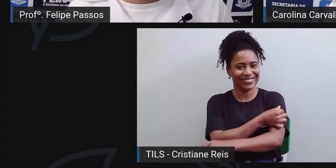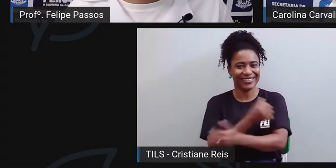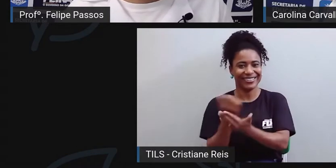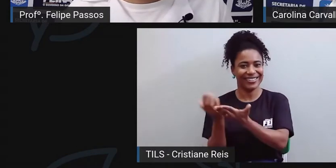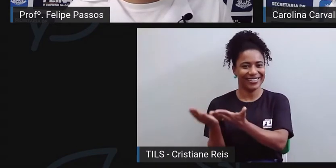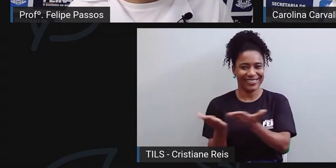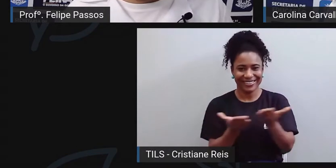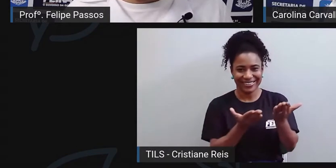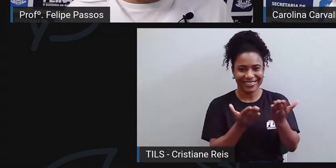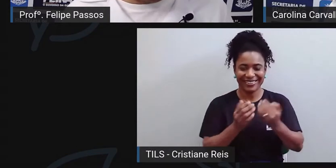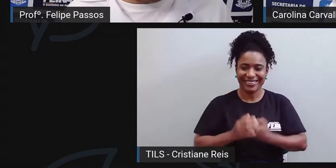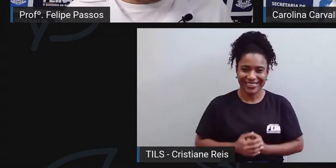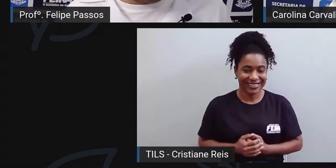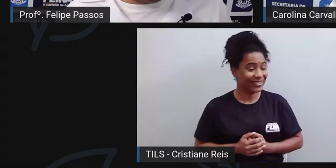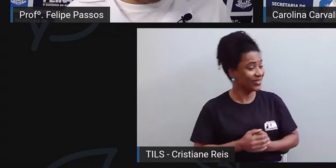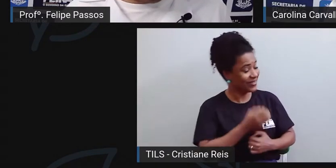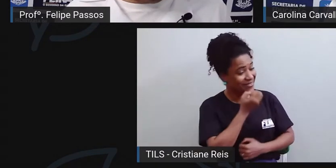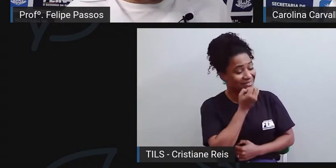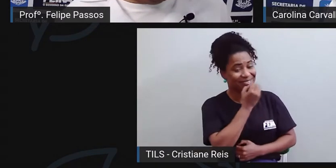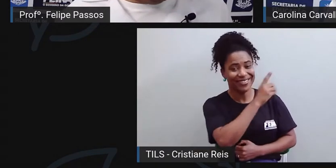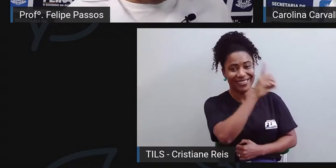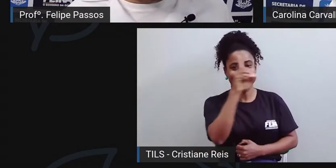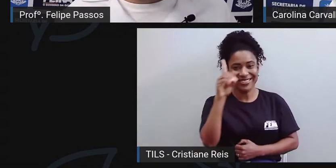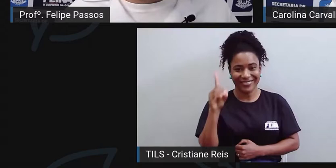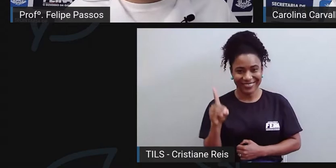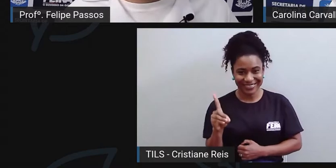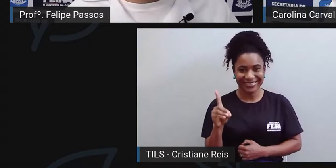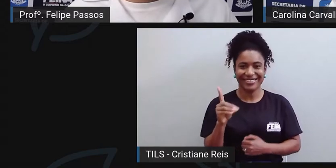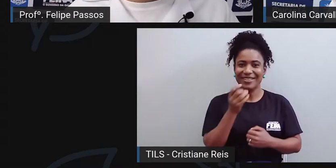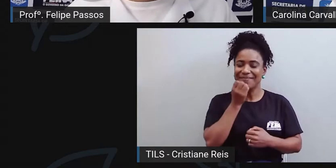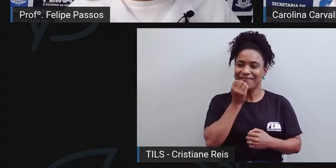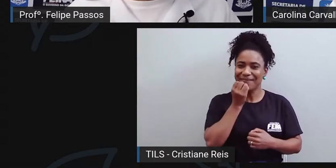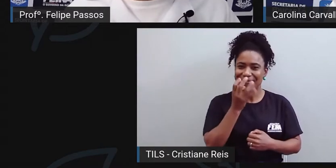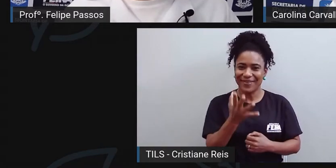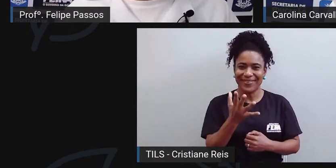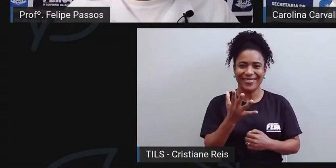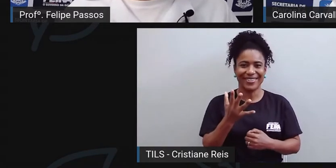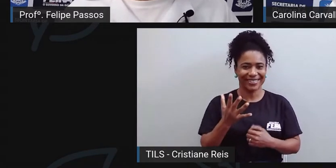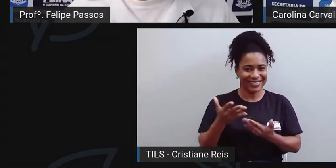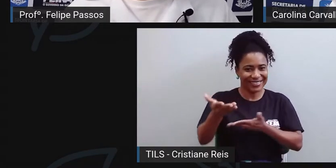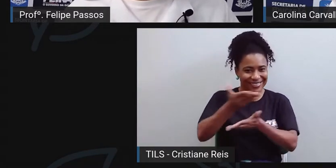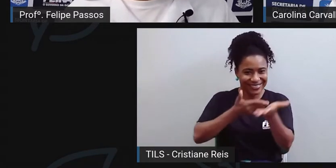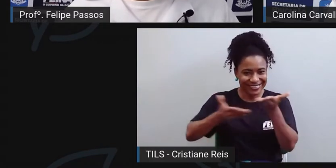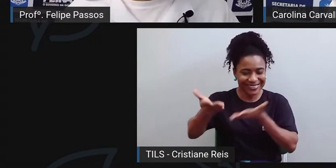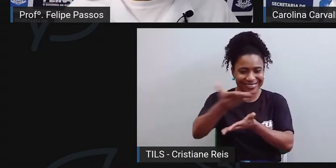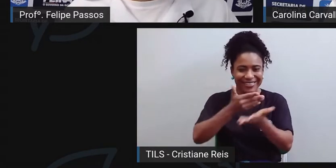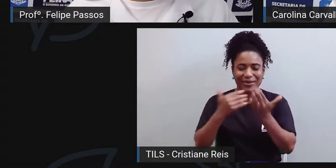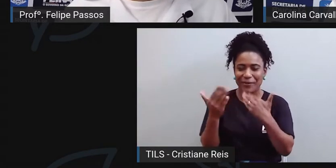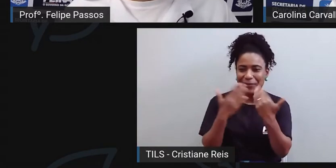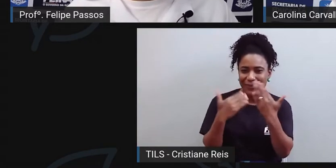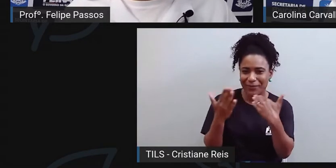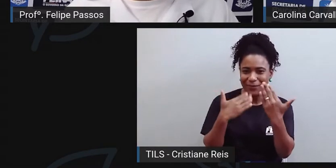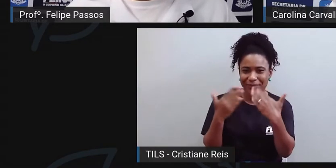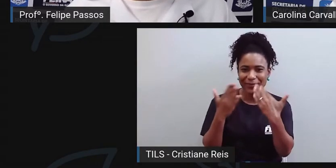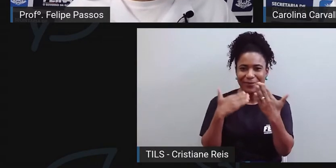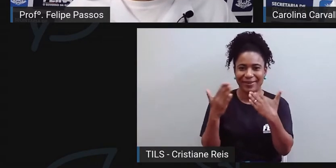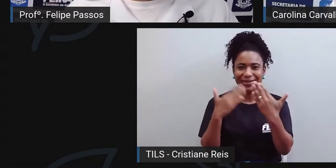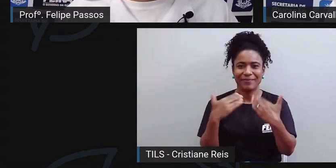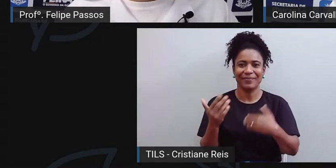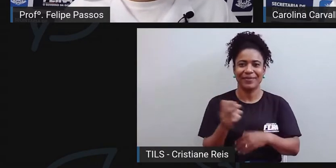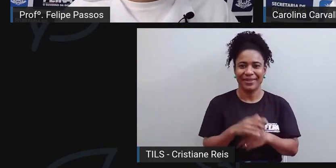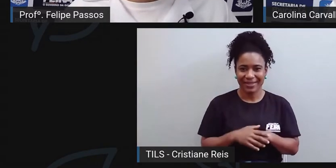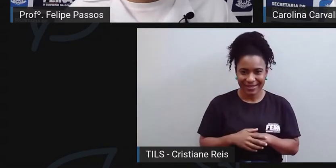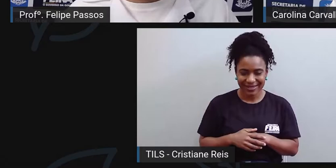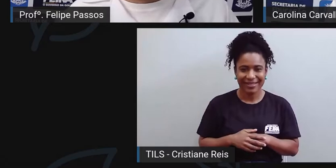Olá, muito bom dia, é um prazer estar participando dessa conversa. Como já fui apresentada, meu nome é